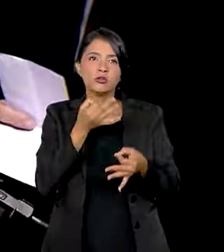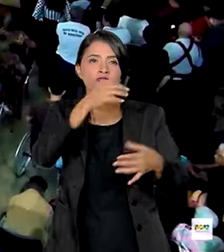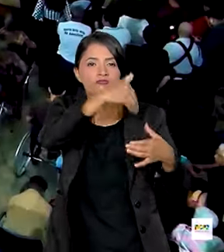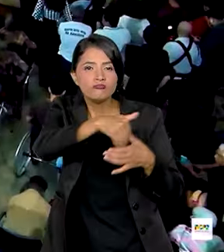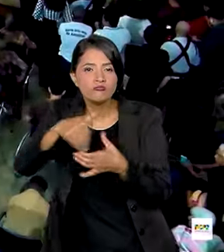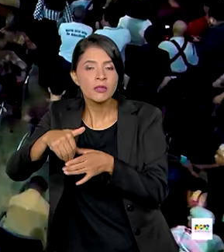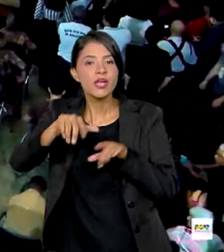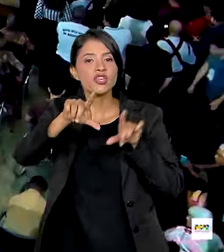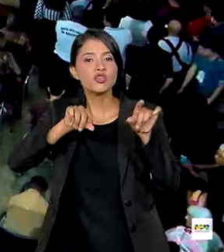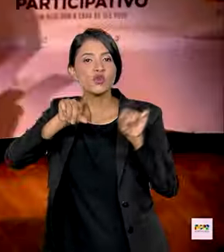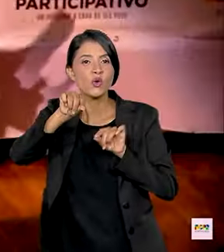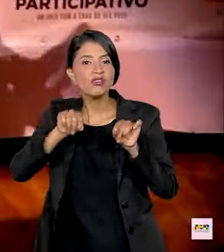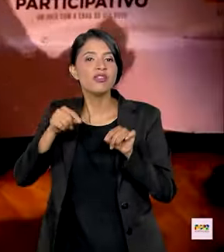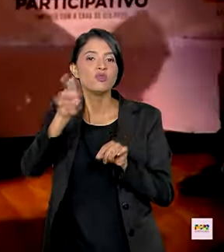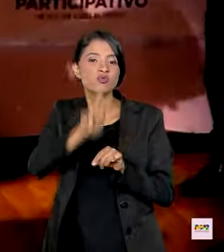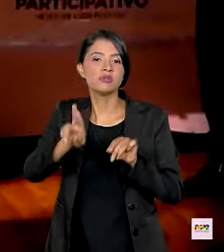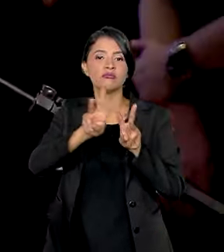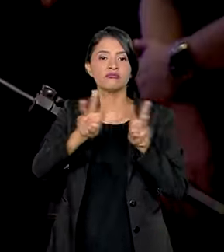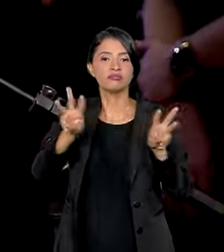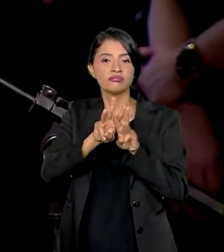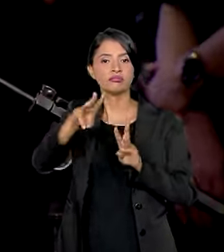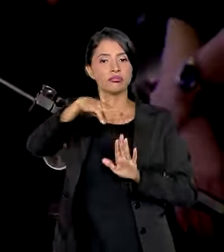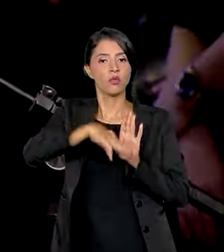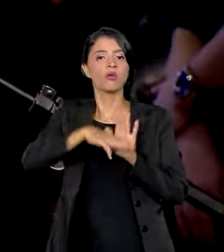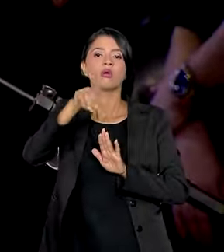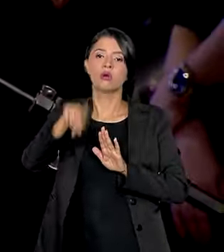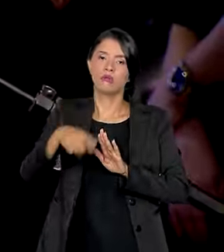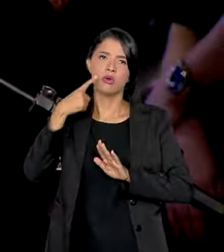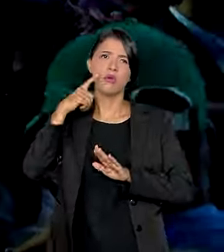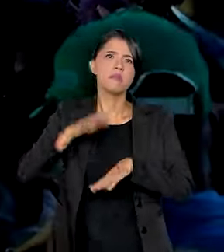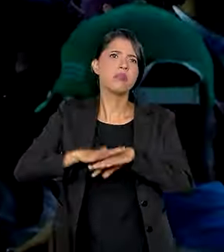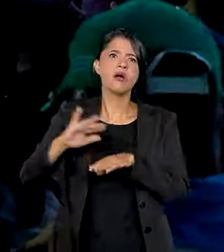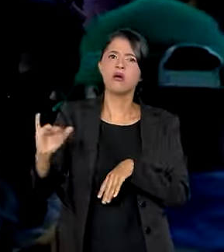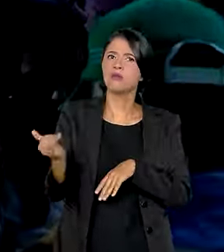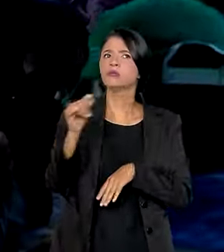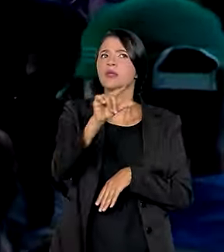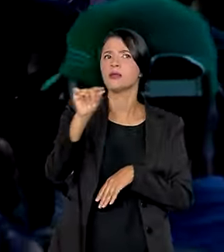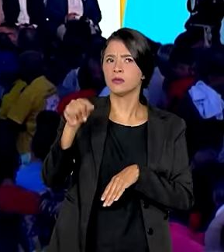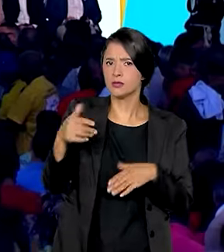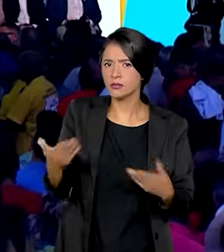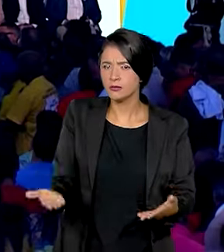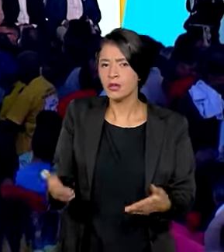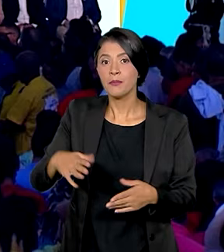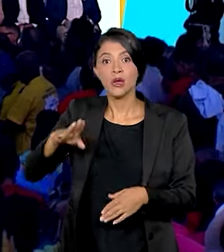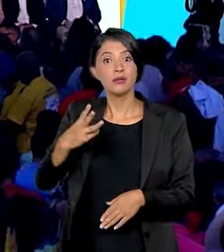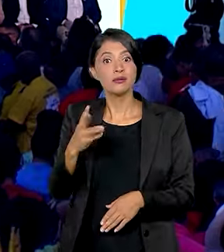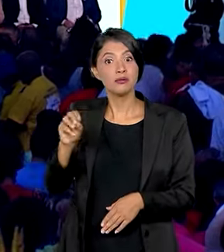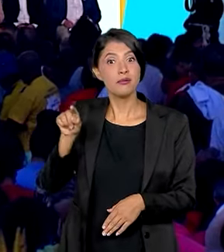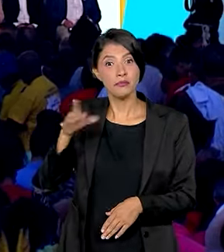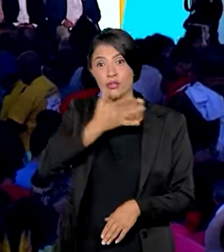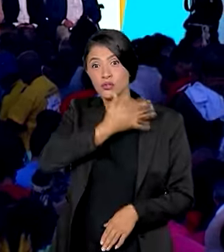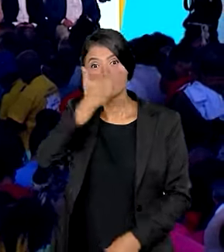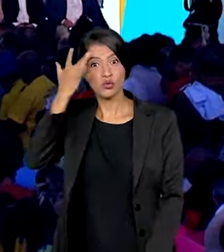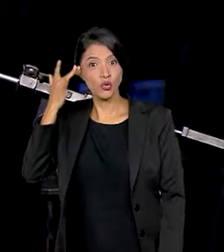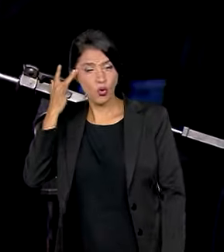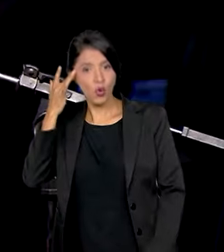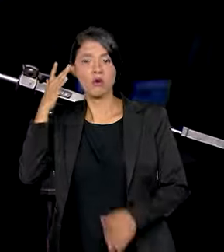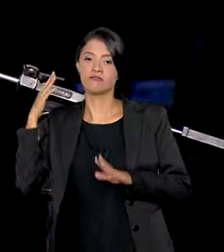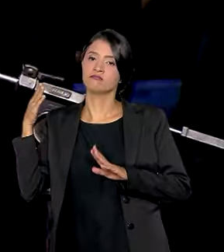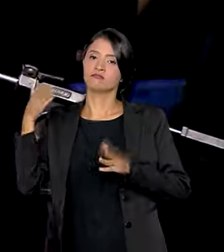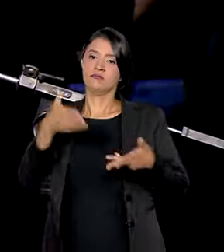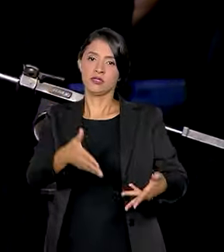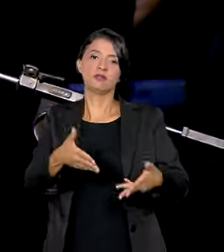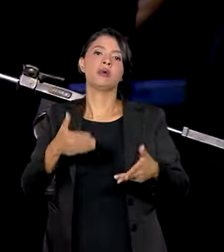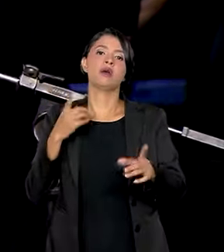votaram e escolheram pela internet programas que consideravam mais importantes. Mais de 30 mil pessoas